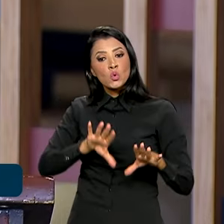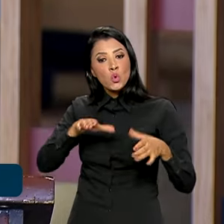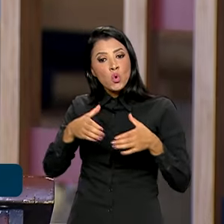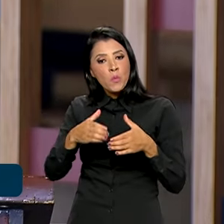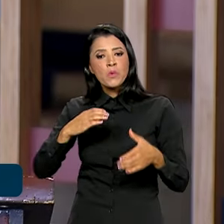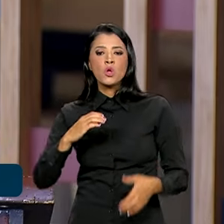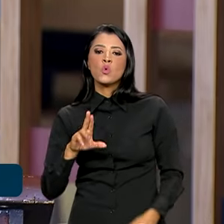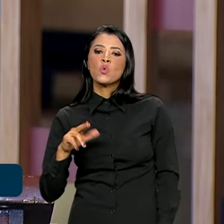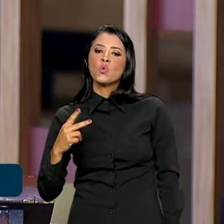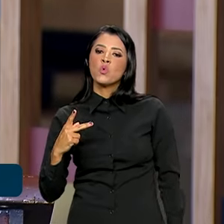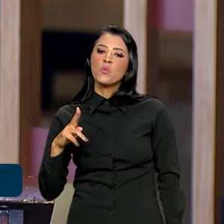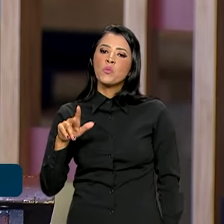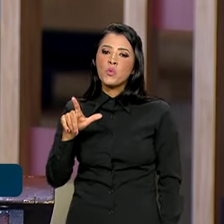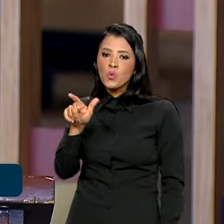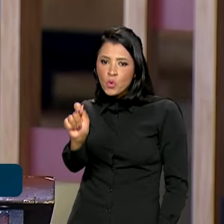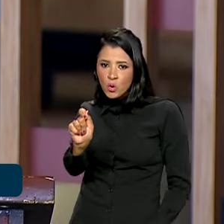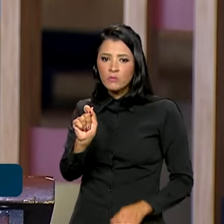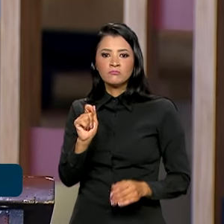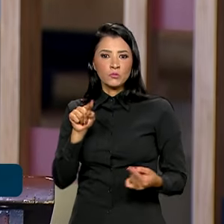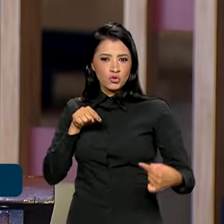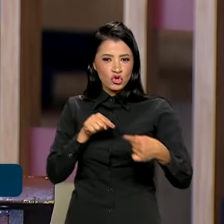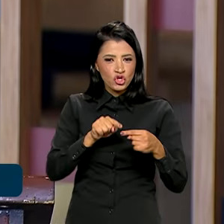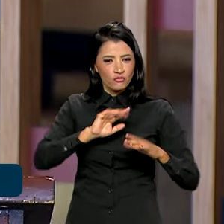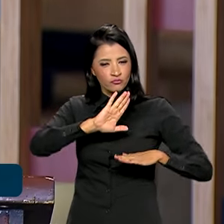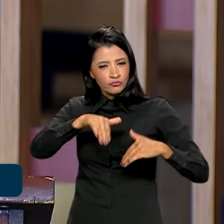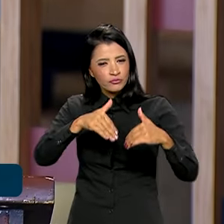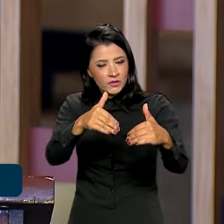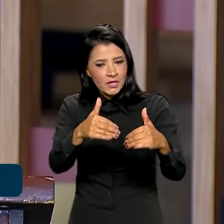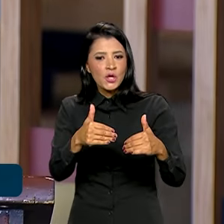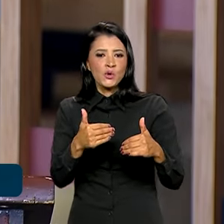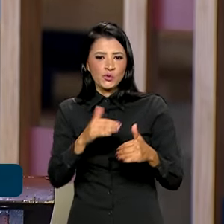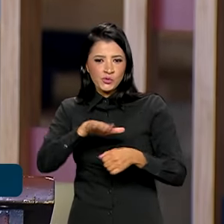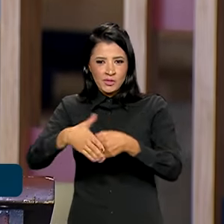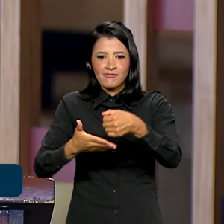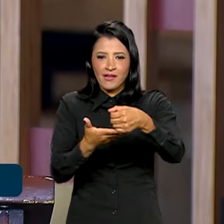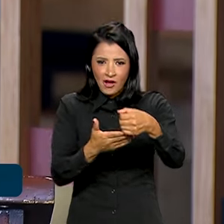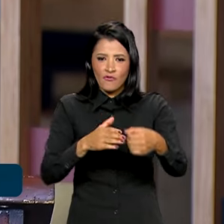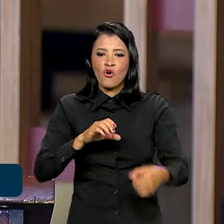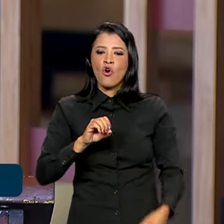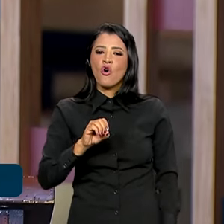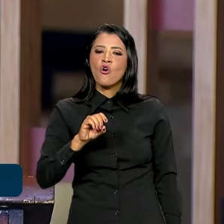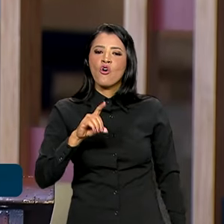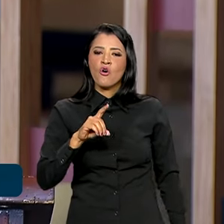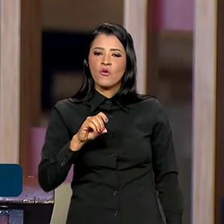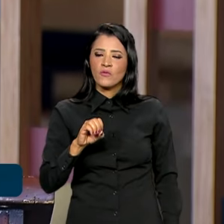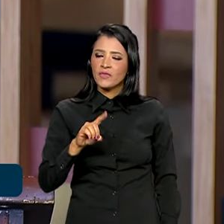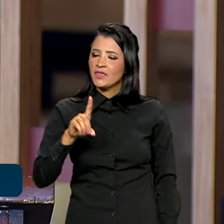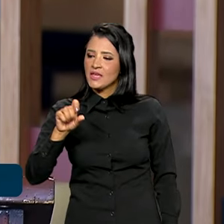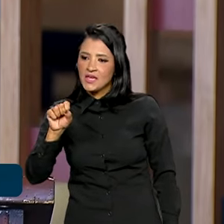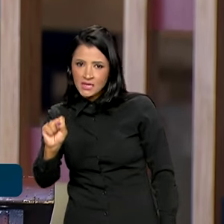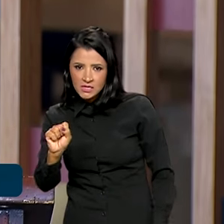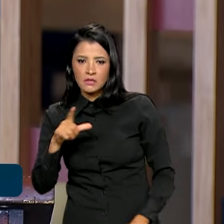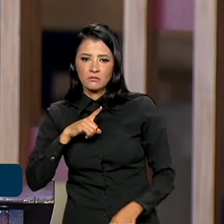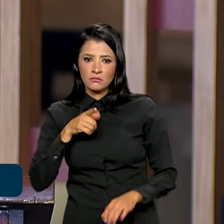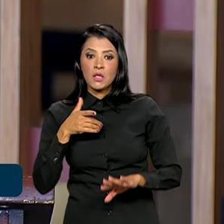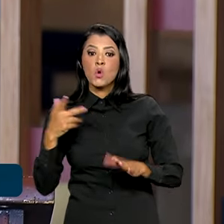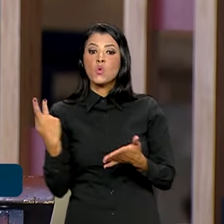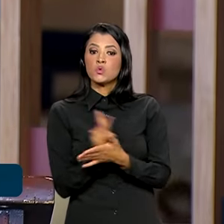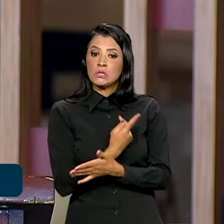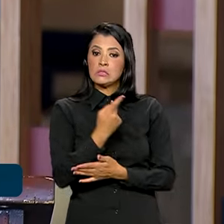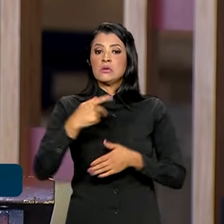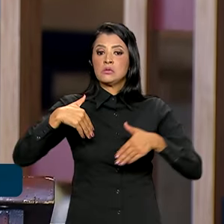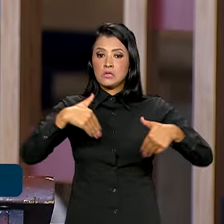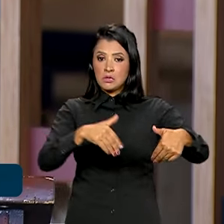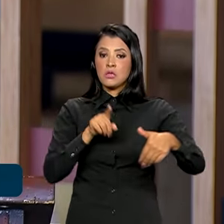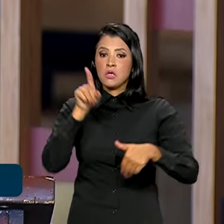dos Objetivos do Desenvolvimento Sustentável, que terá lugar em setembro em Nova